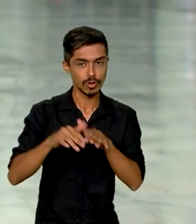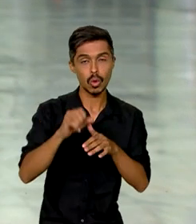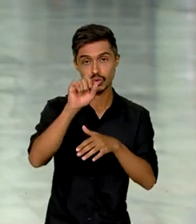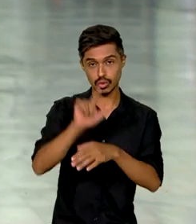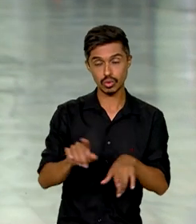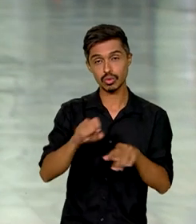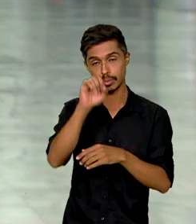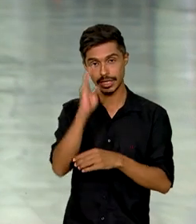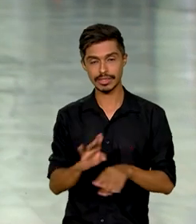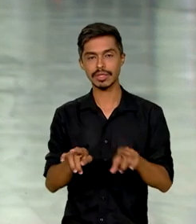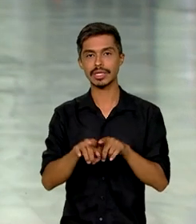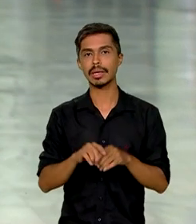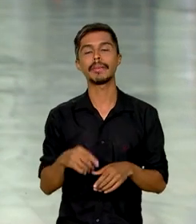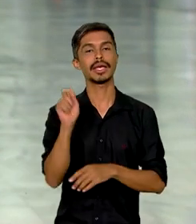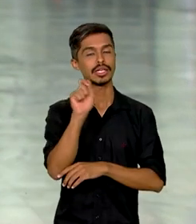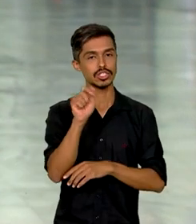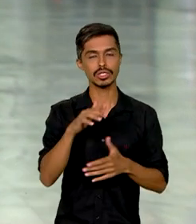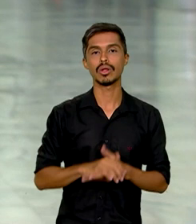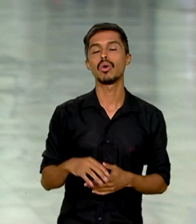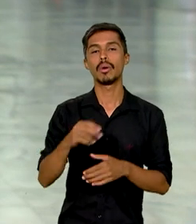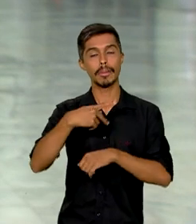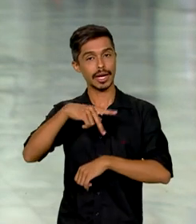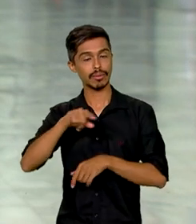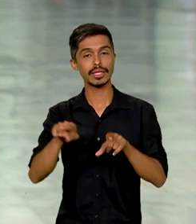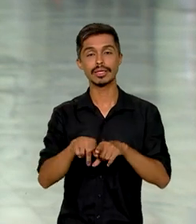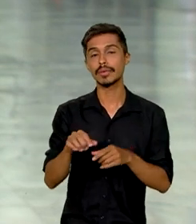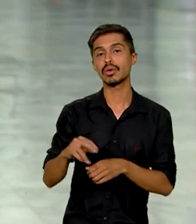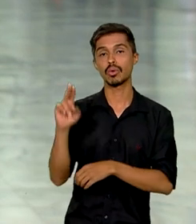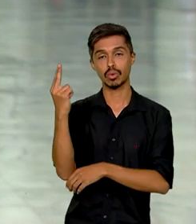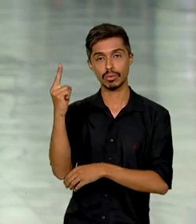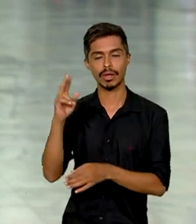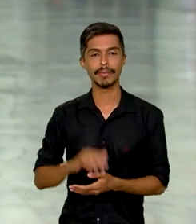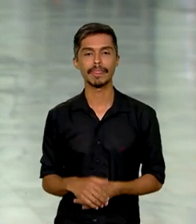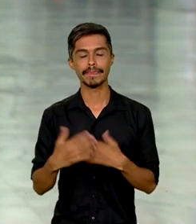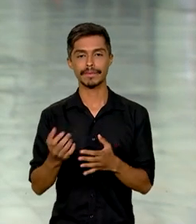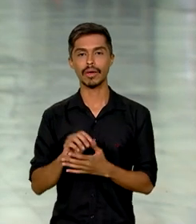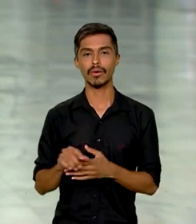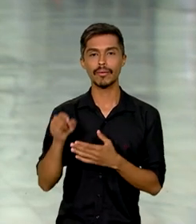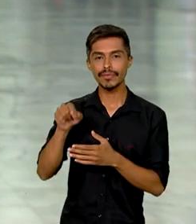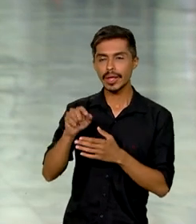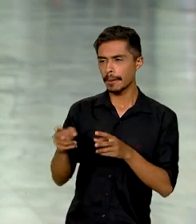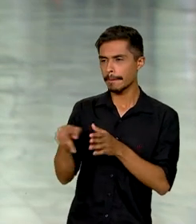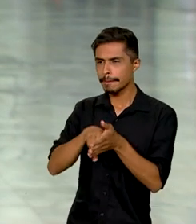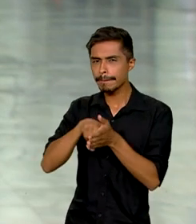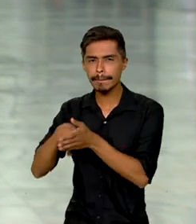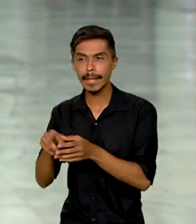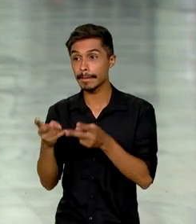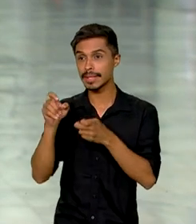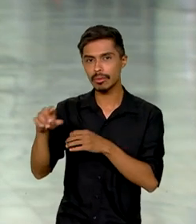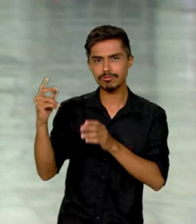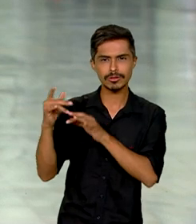da Argentina, Uruguai e Paraguai. Segundo o IMET, o Instituto Nacional de Meteorologia, o ciclone extratropical está